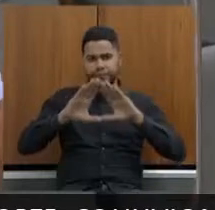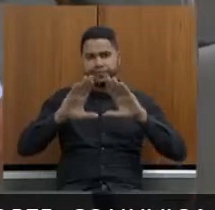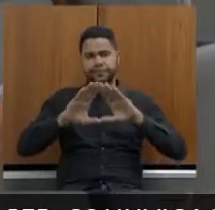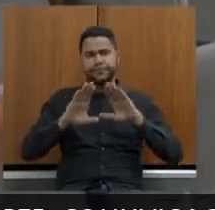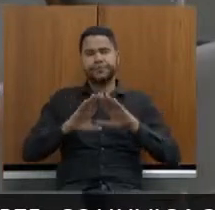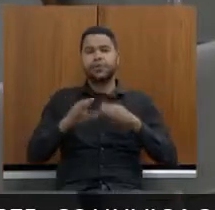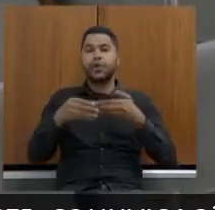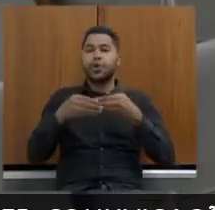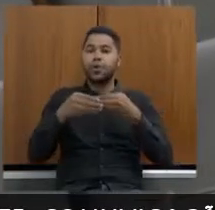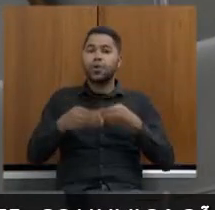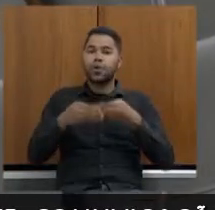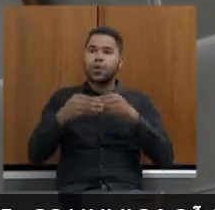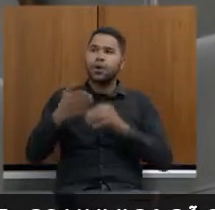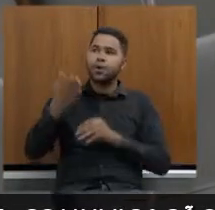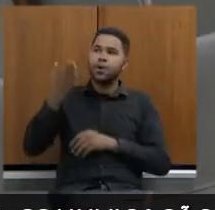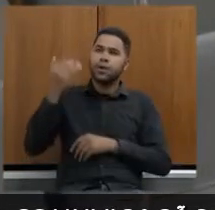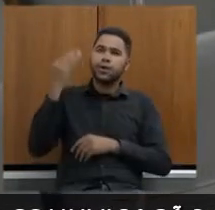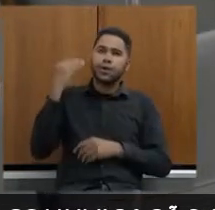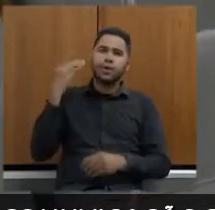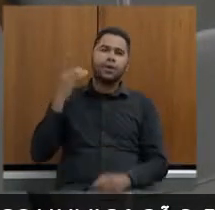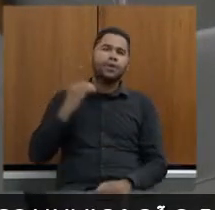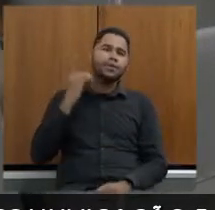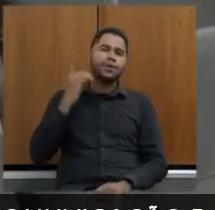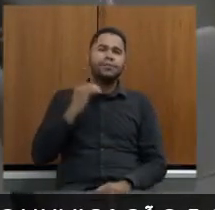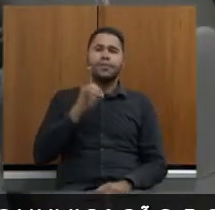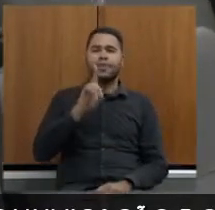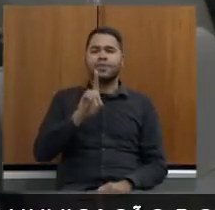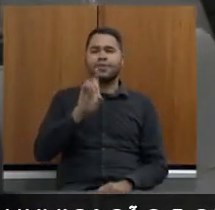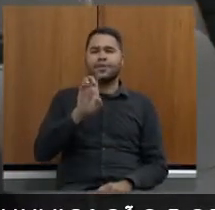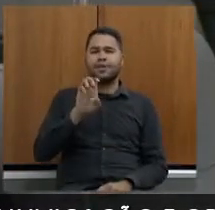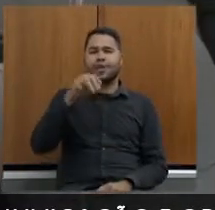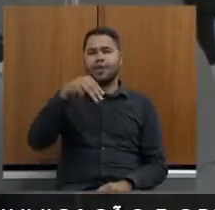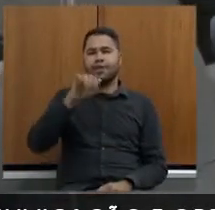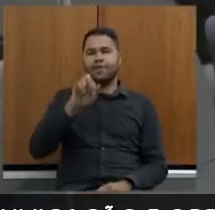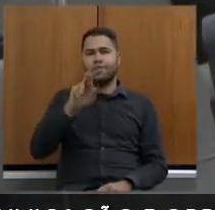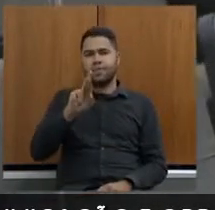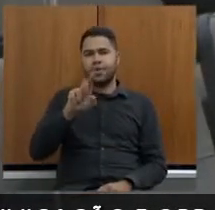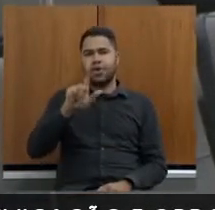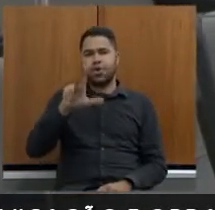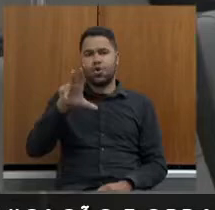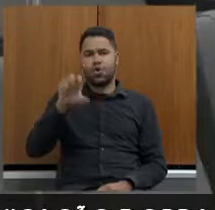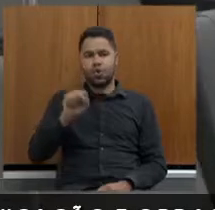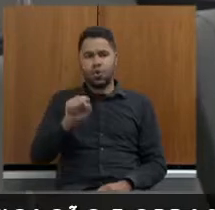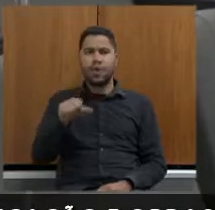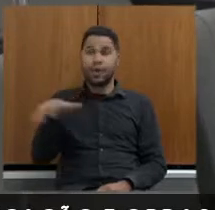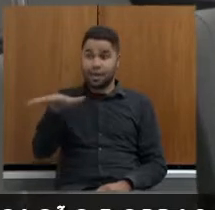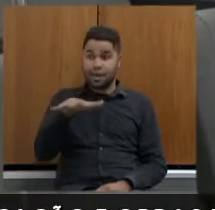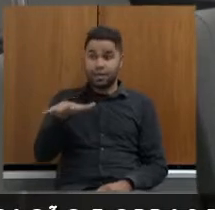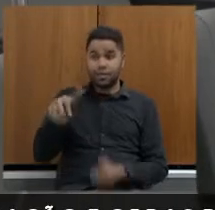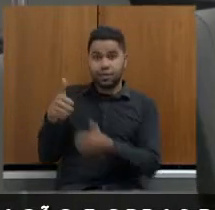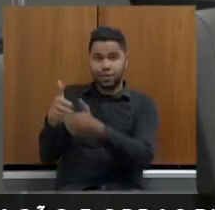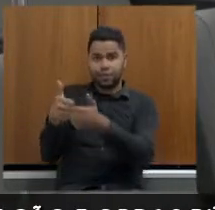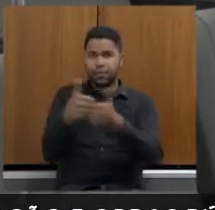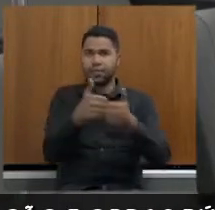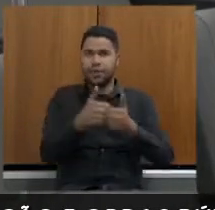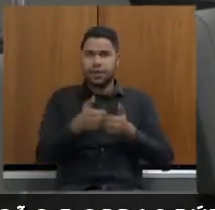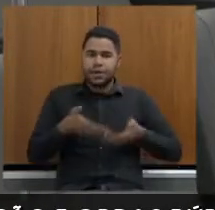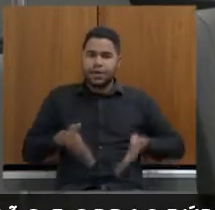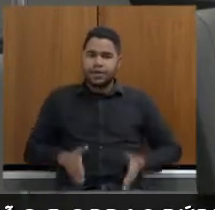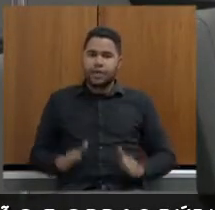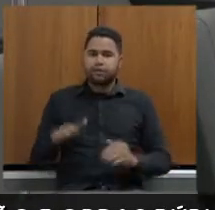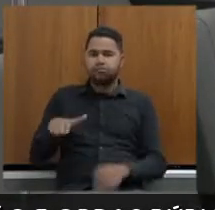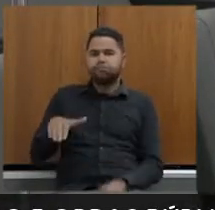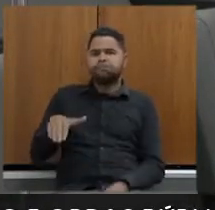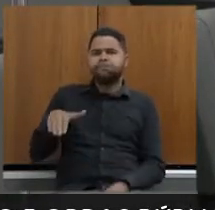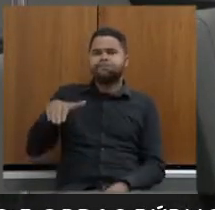a época o deputado Ademir Lucas o deputado Sávio Sousa Cruz que são ali da região nascido e